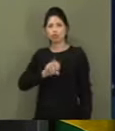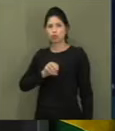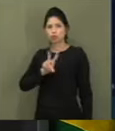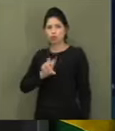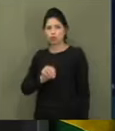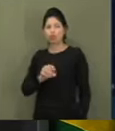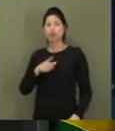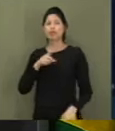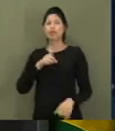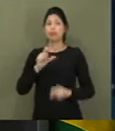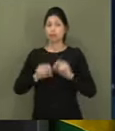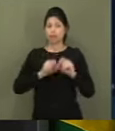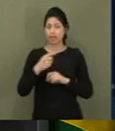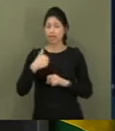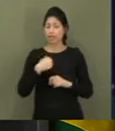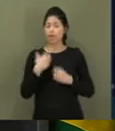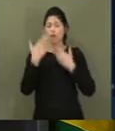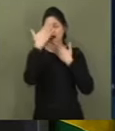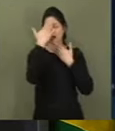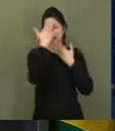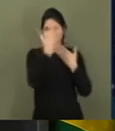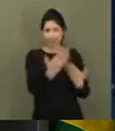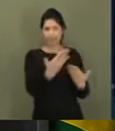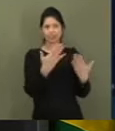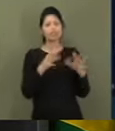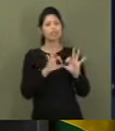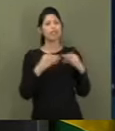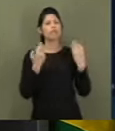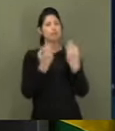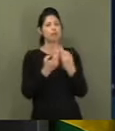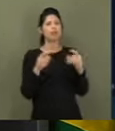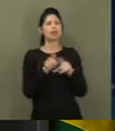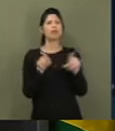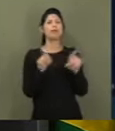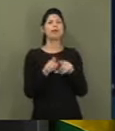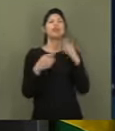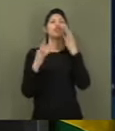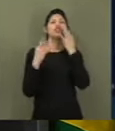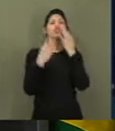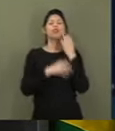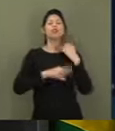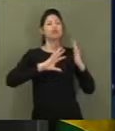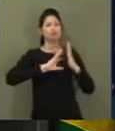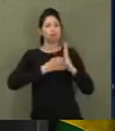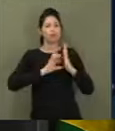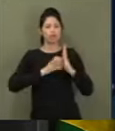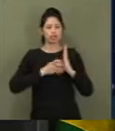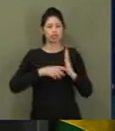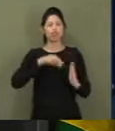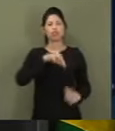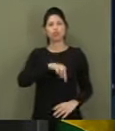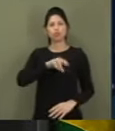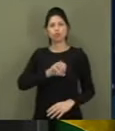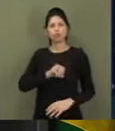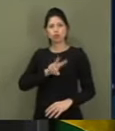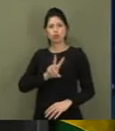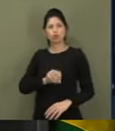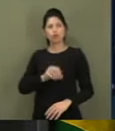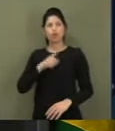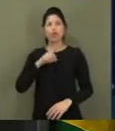parte dessa família pelo Brasil e tenho viajado o país inteiro participando de eventos